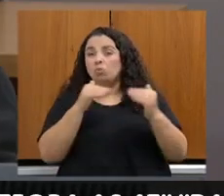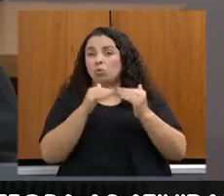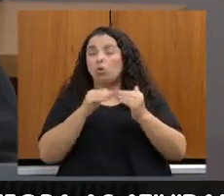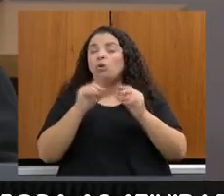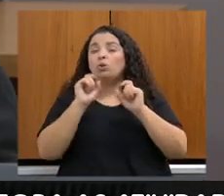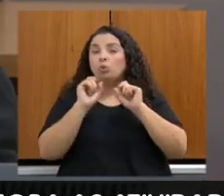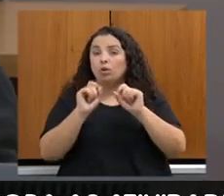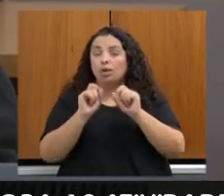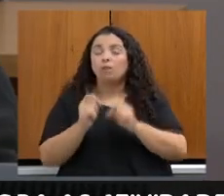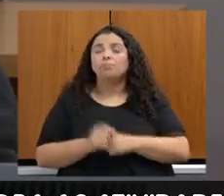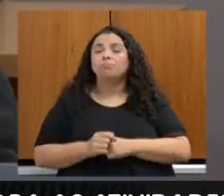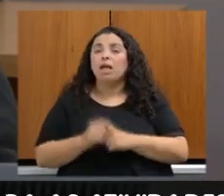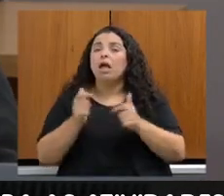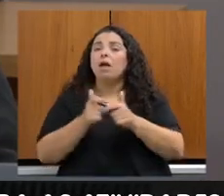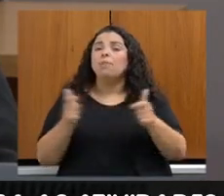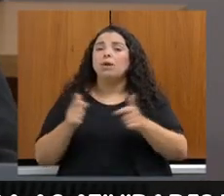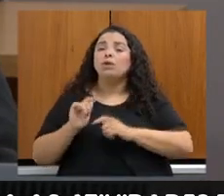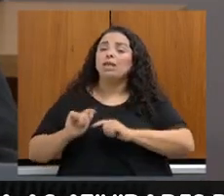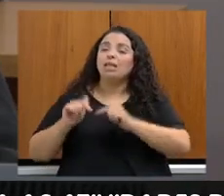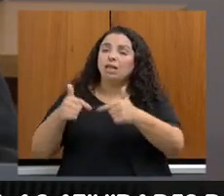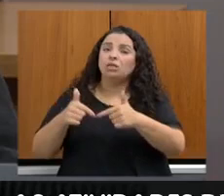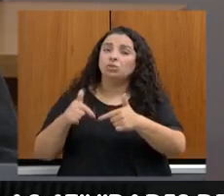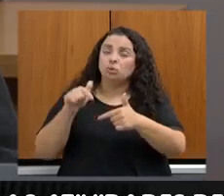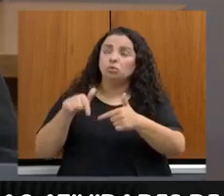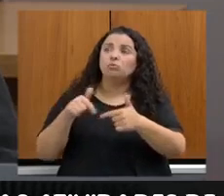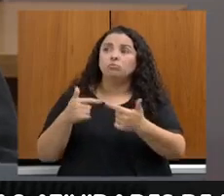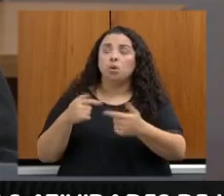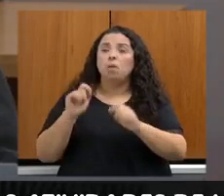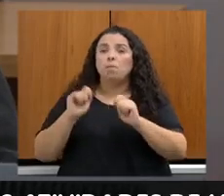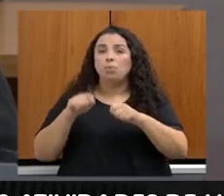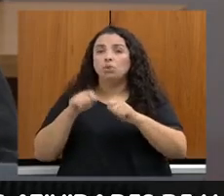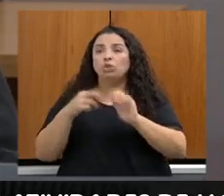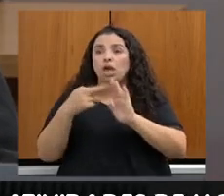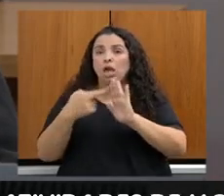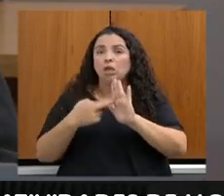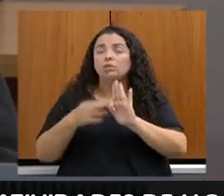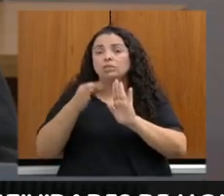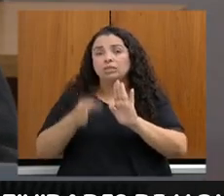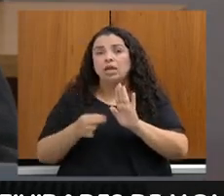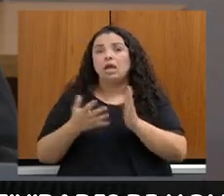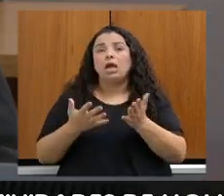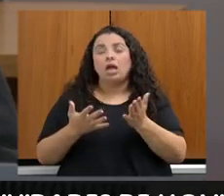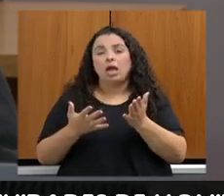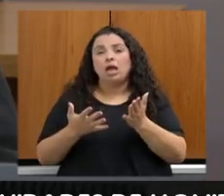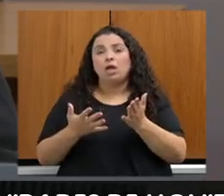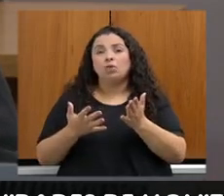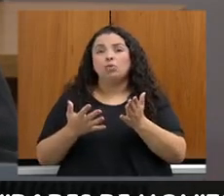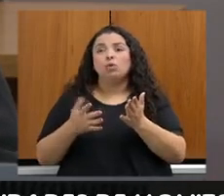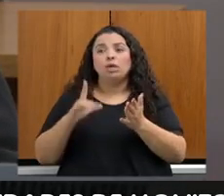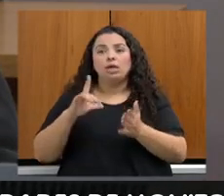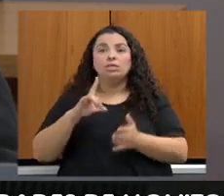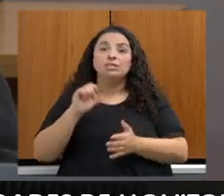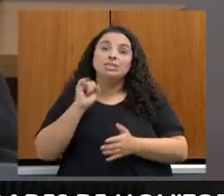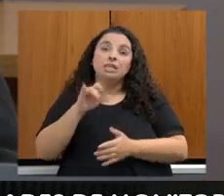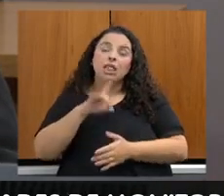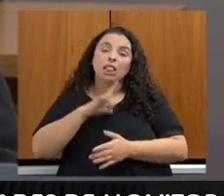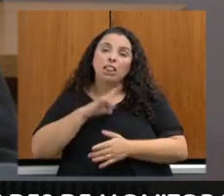intervenções, elas poderiam ser regularizadas corretivamente, com a fiscalização,